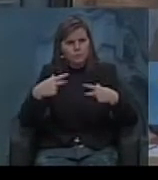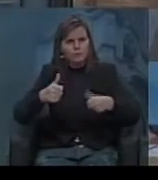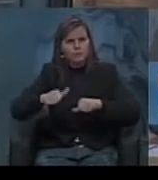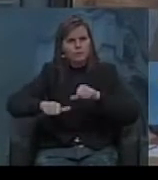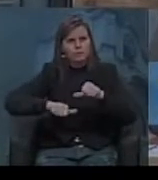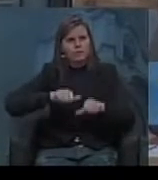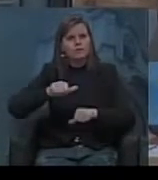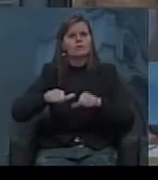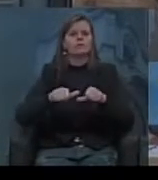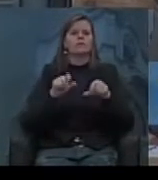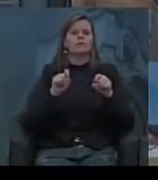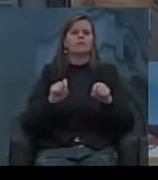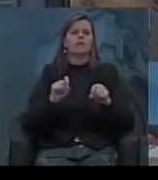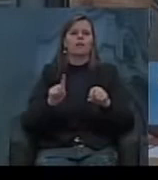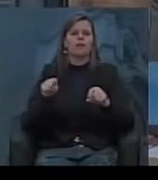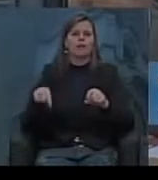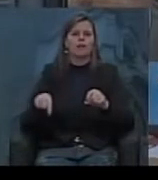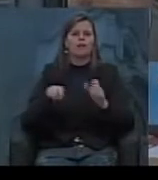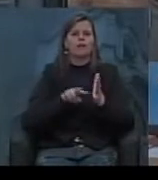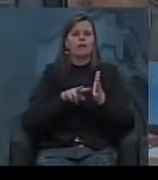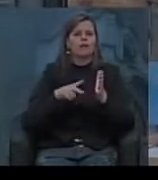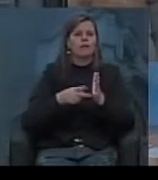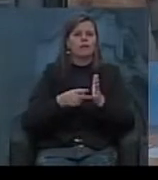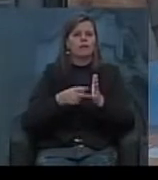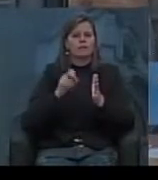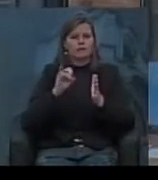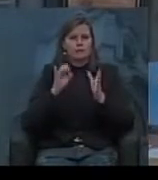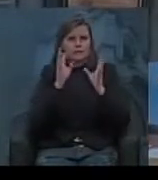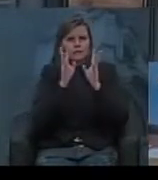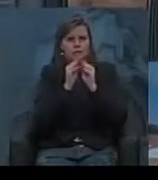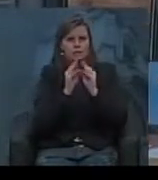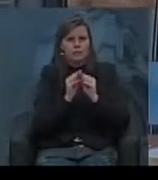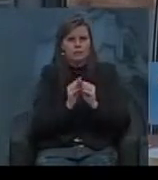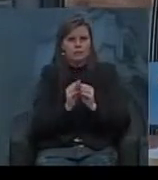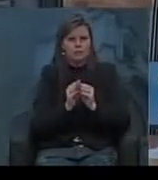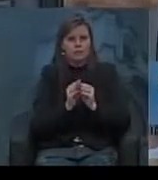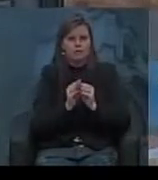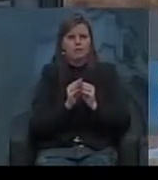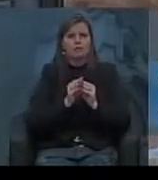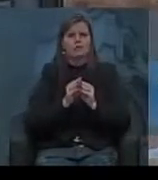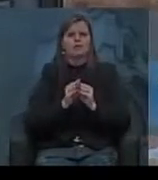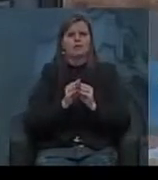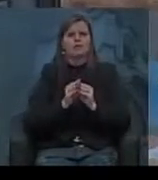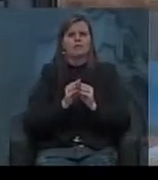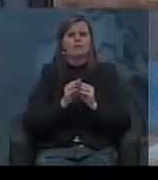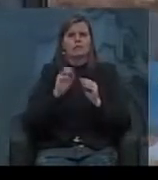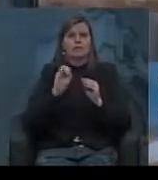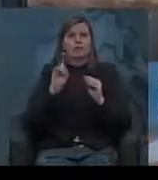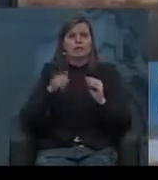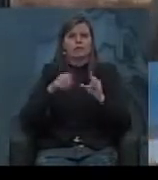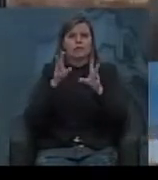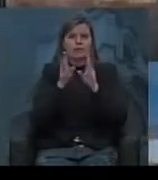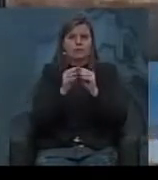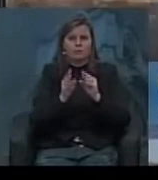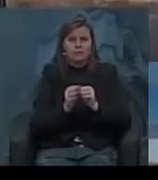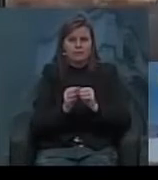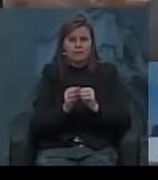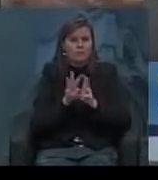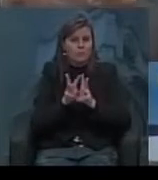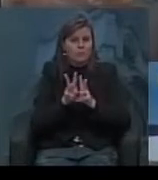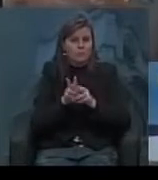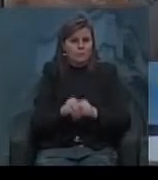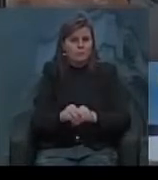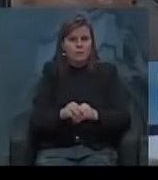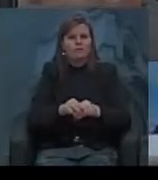todas, em outras palavras, significa, se eu fosse resumir, para finalizar, se eu fosse resumir, resumidamente,